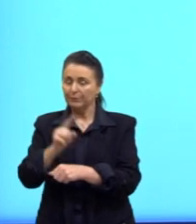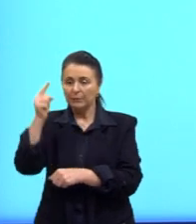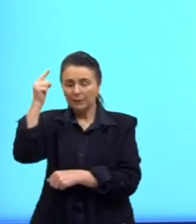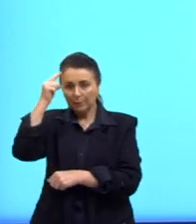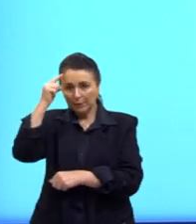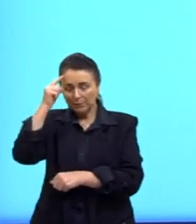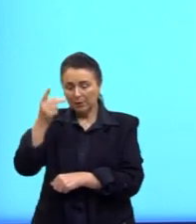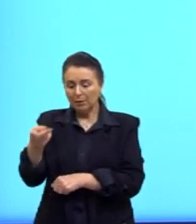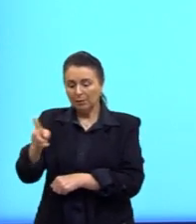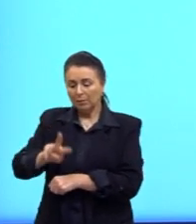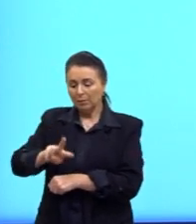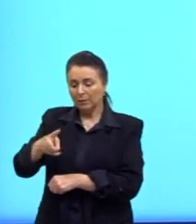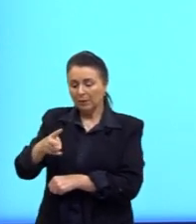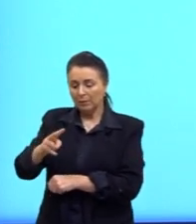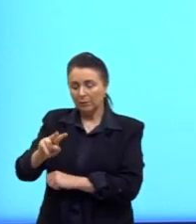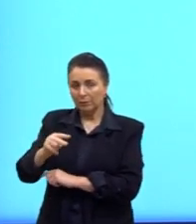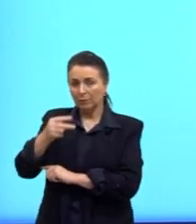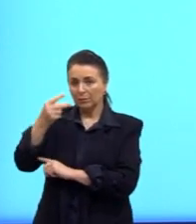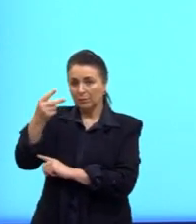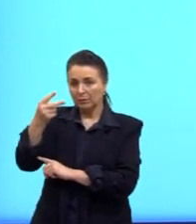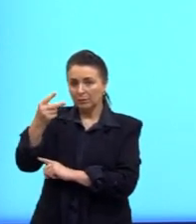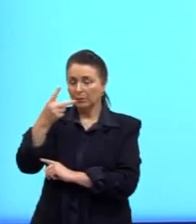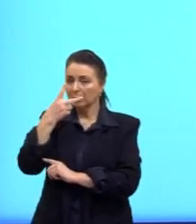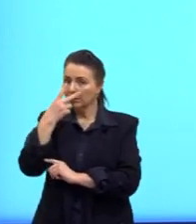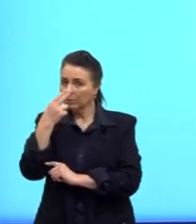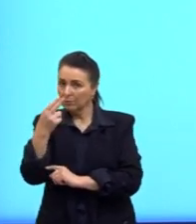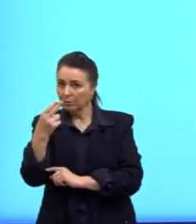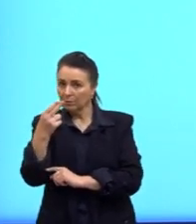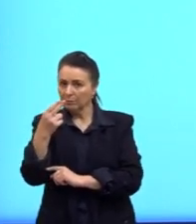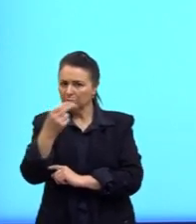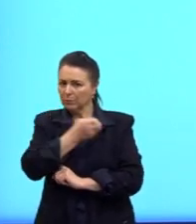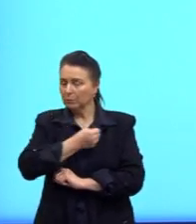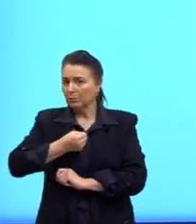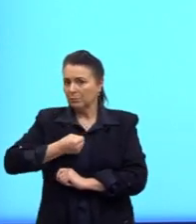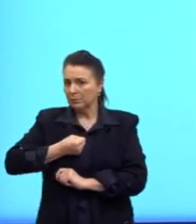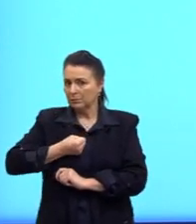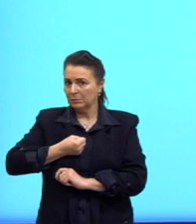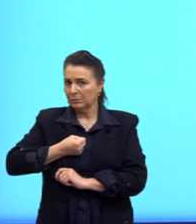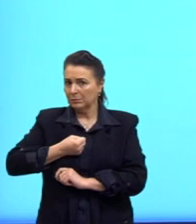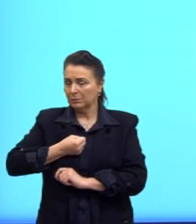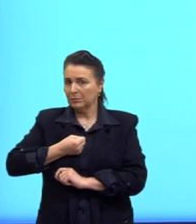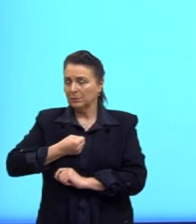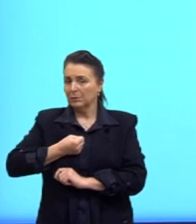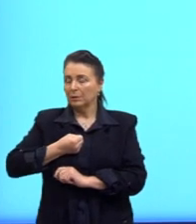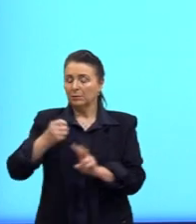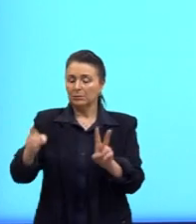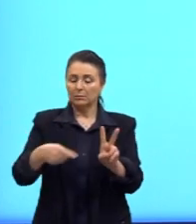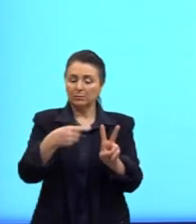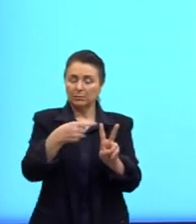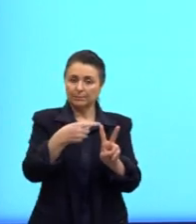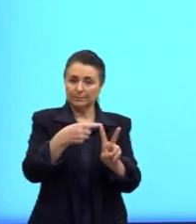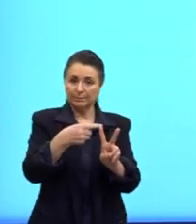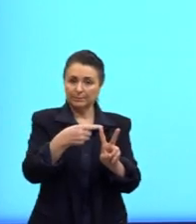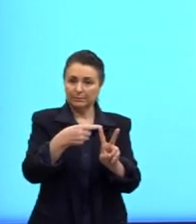variável elevada ao quadrado é igual a um número. Nós associamos com a raiz quadrada. Mas esse resultado,